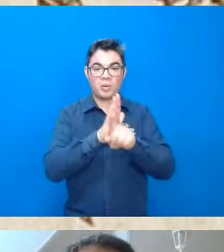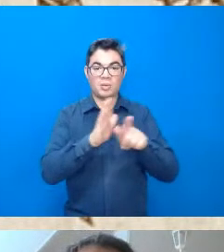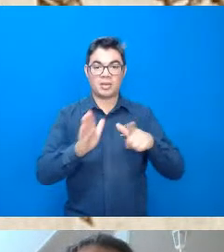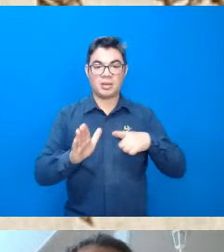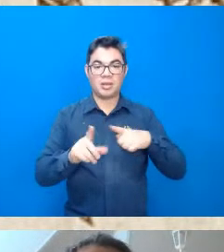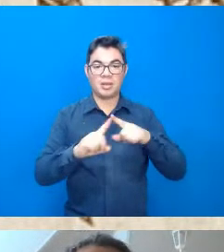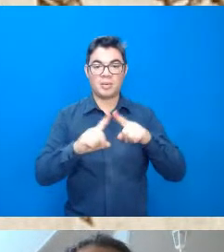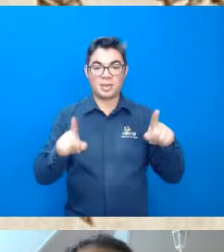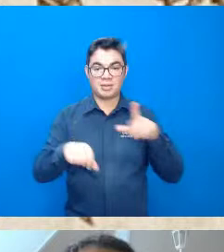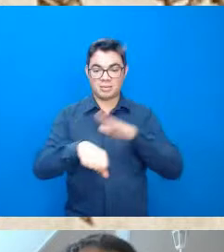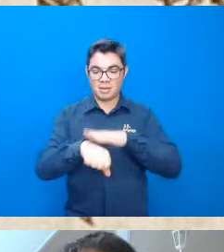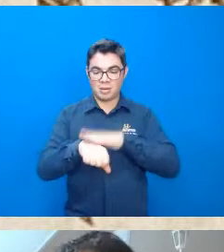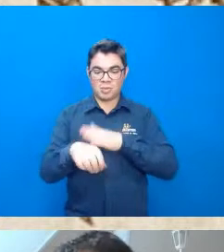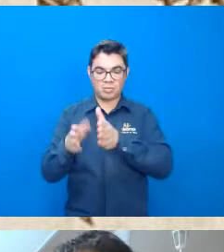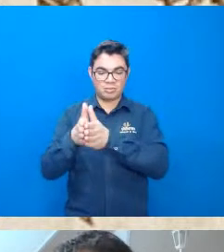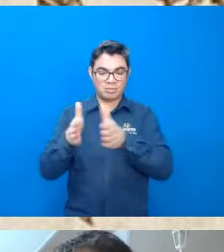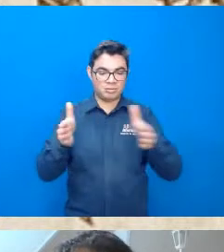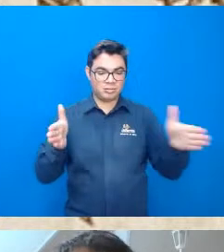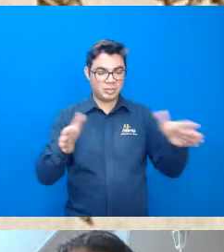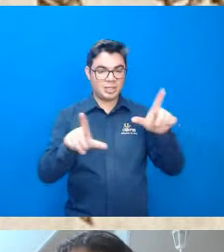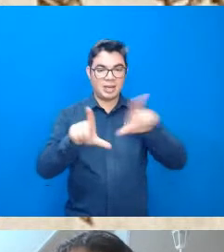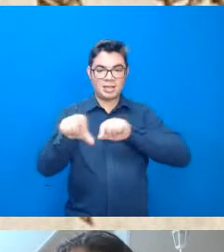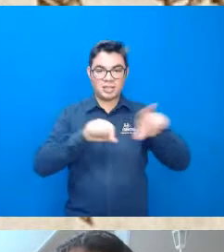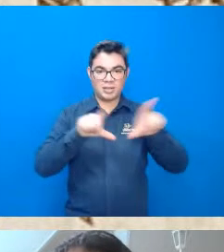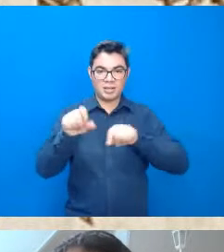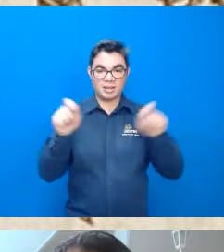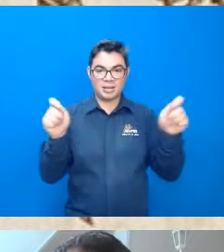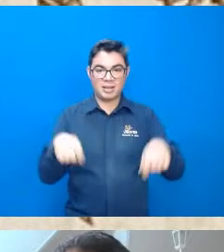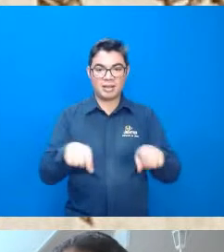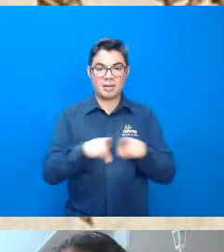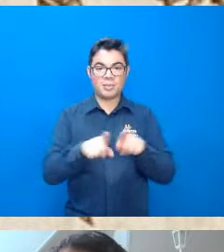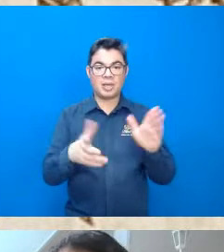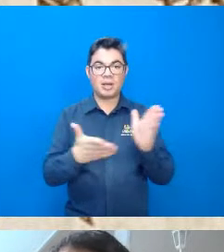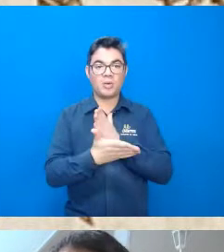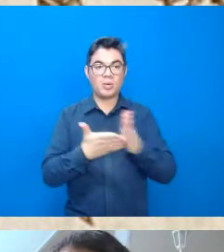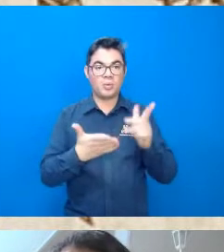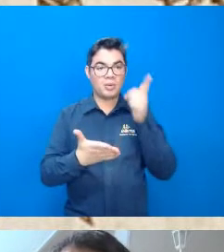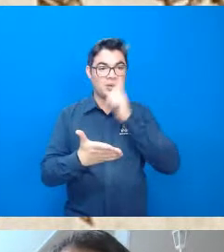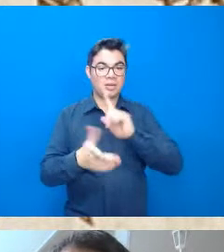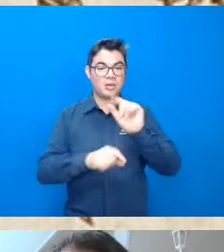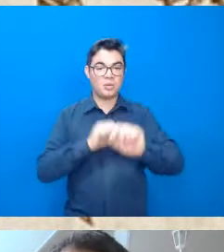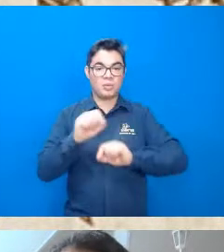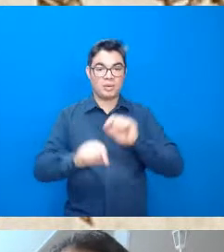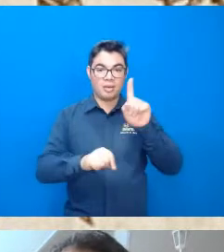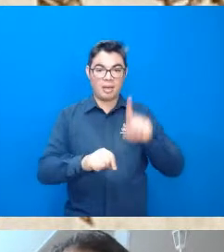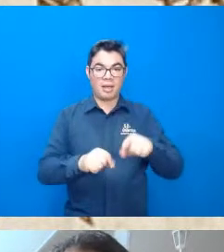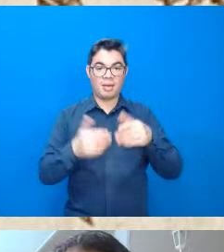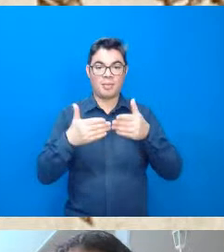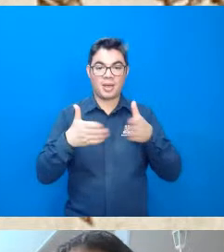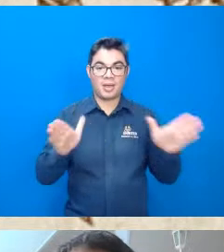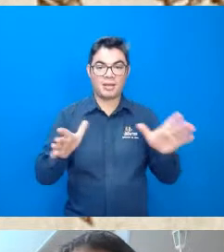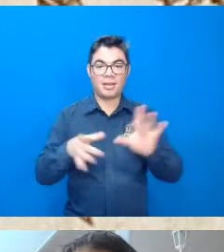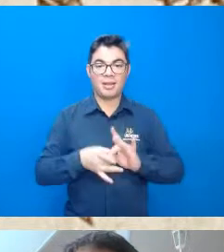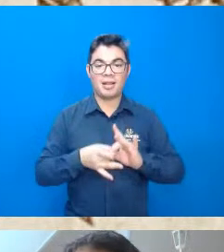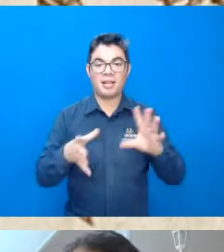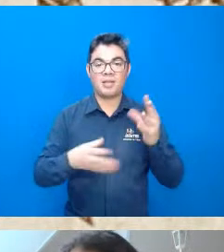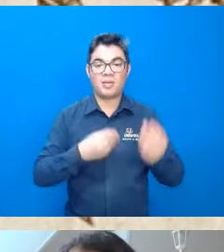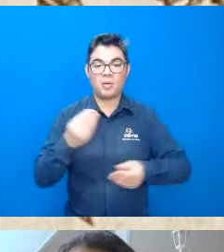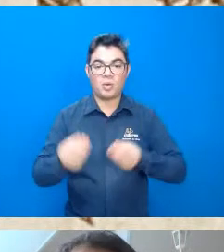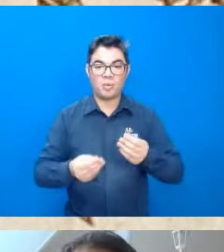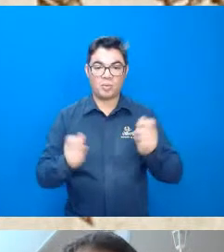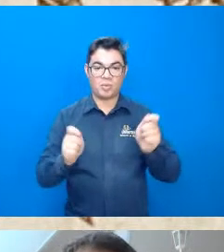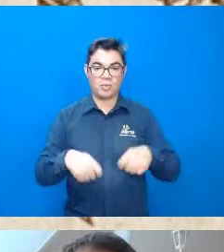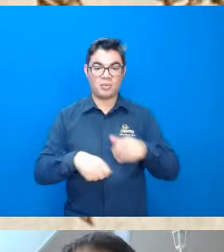tempo acho que a gente dá uma selecionada porque nós também temos algumas né então acho que fica aberta aí professora Nicole e professora